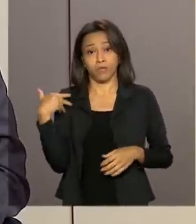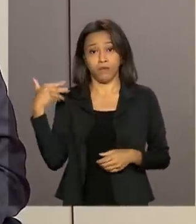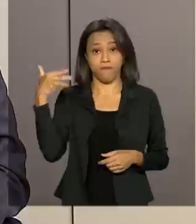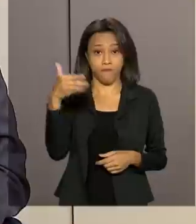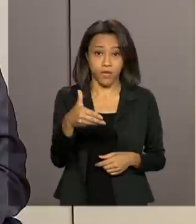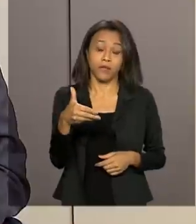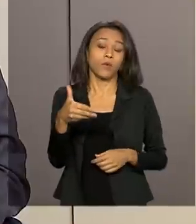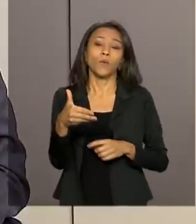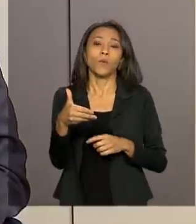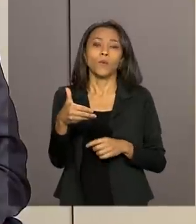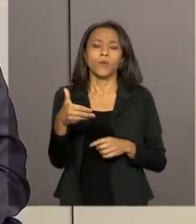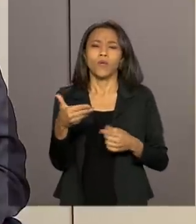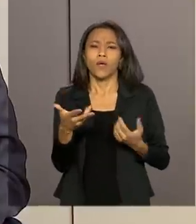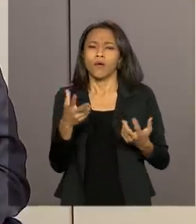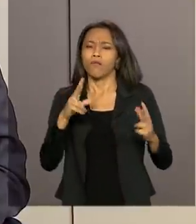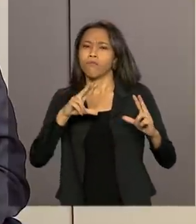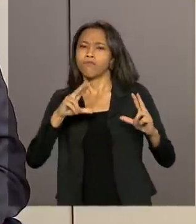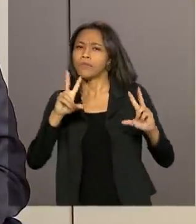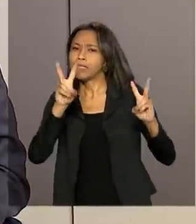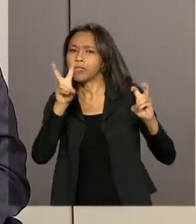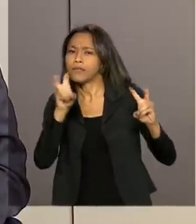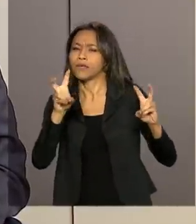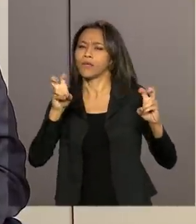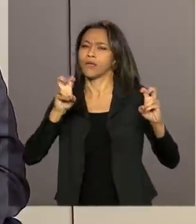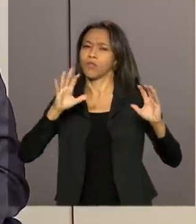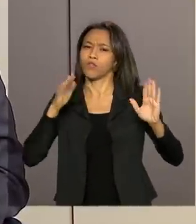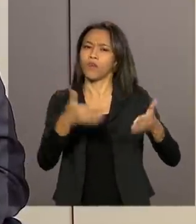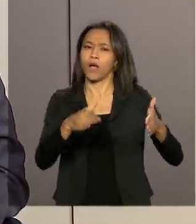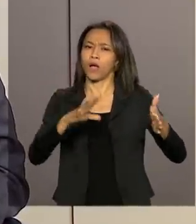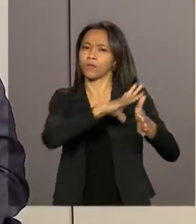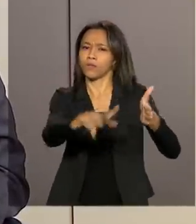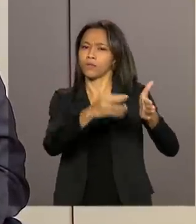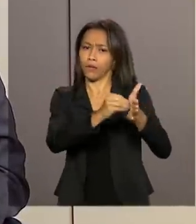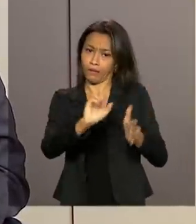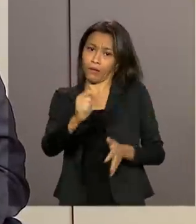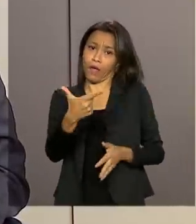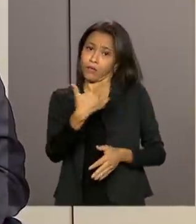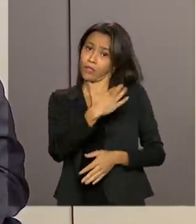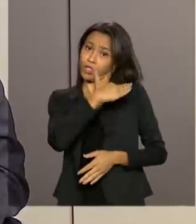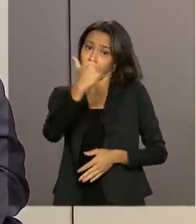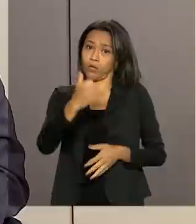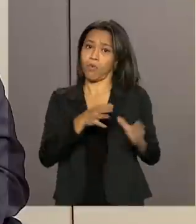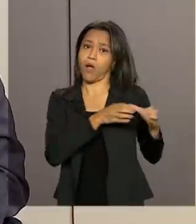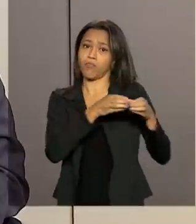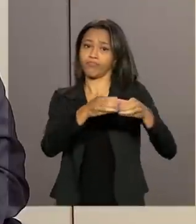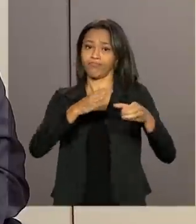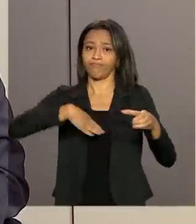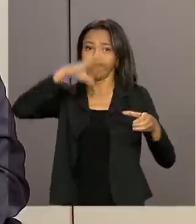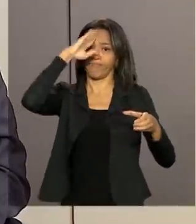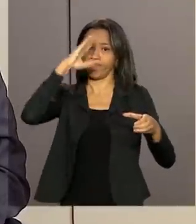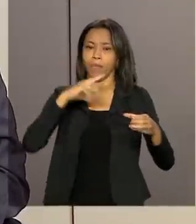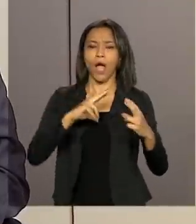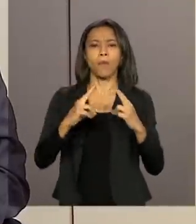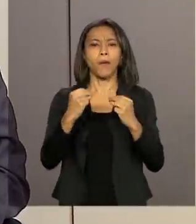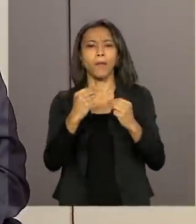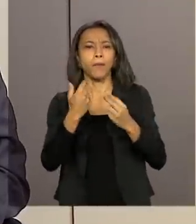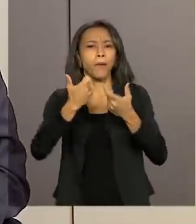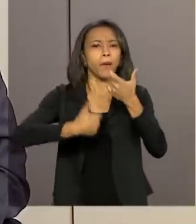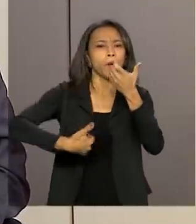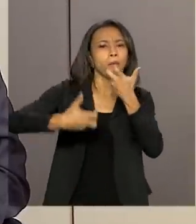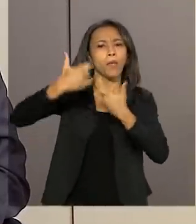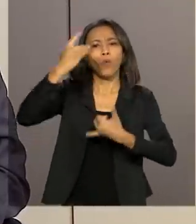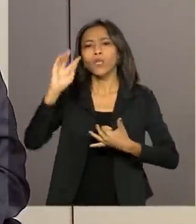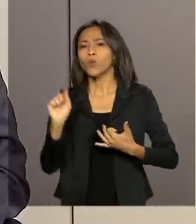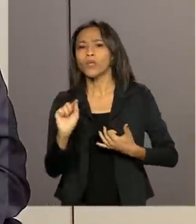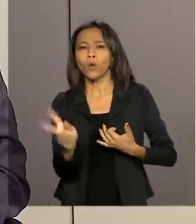tratar de coisas relativas à Amazônia, é óbvio que você tem que chamar as Forças Armadas para esse diálogo. No atual